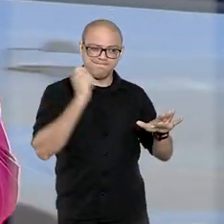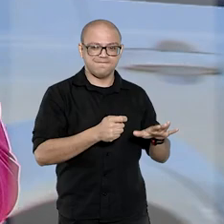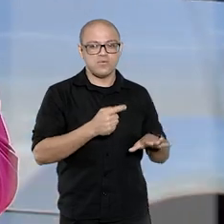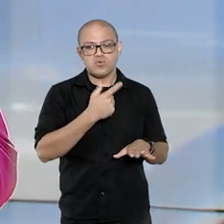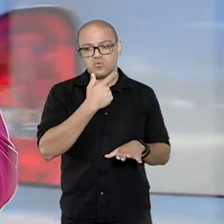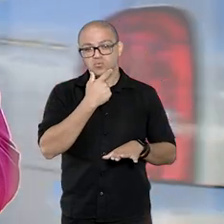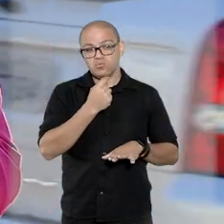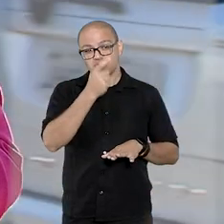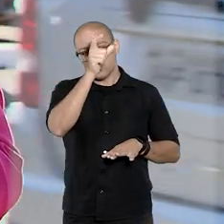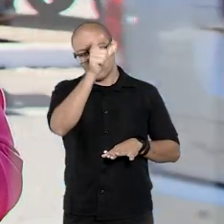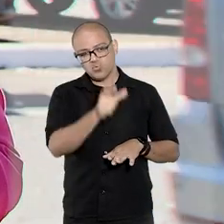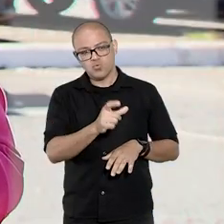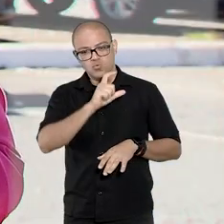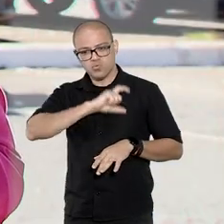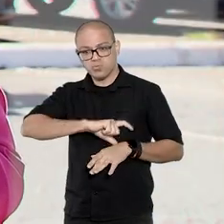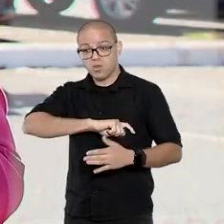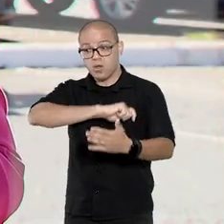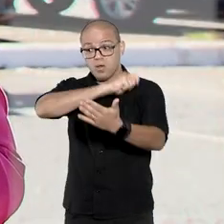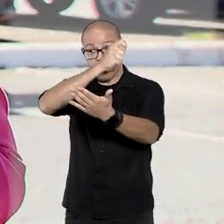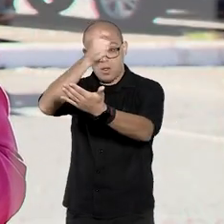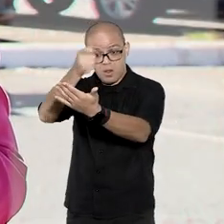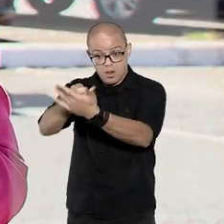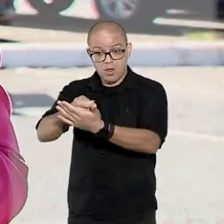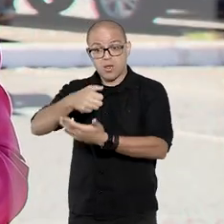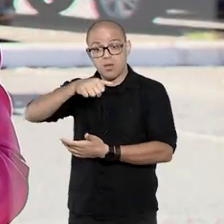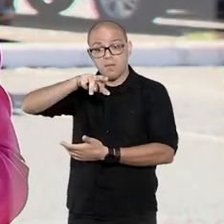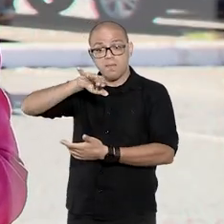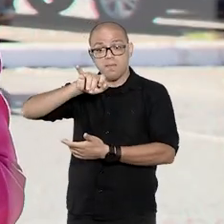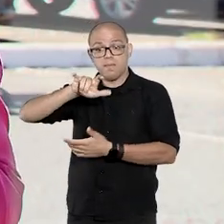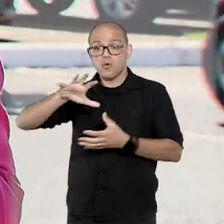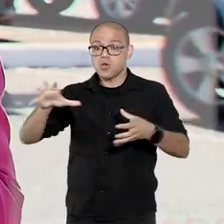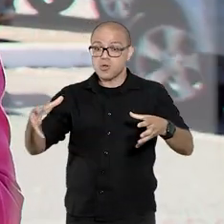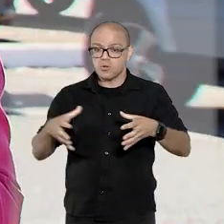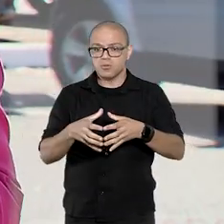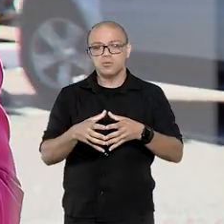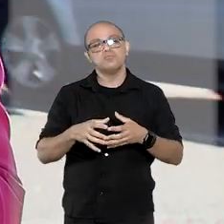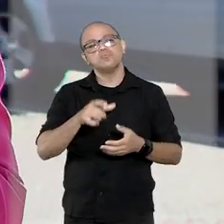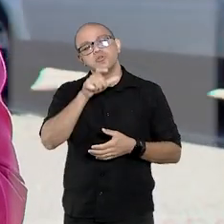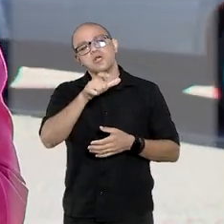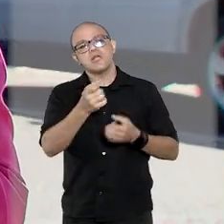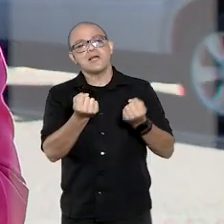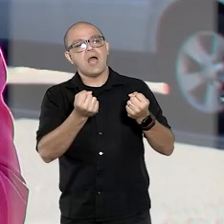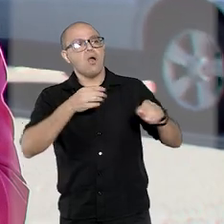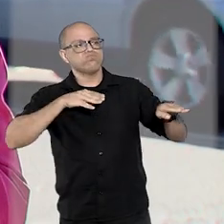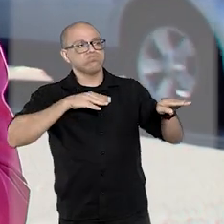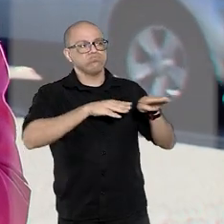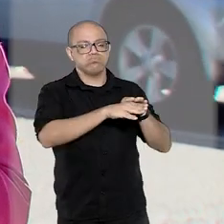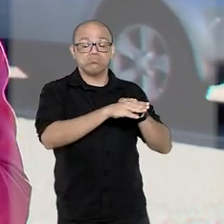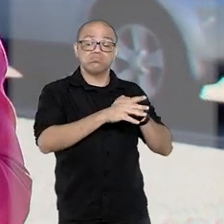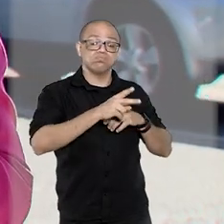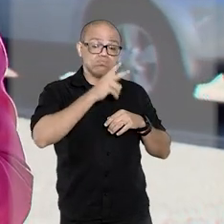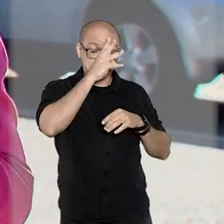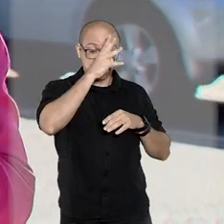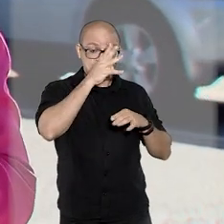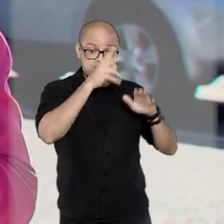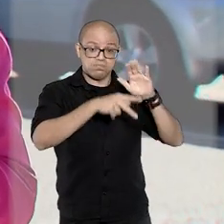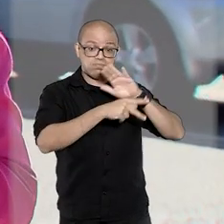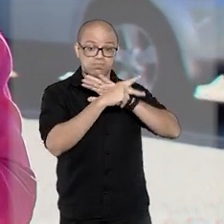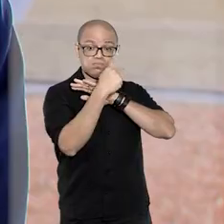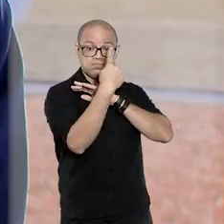motorista ao pagamento de compensação por dano moral coletivo por ter estacionado em vaga de uso